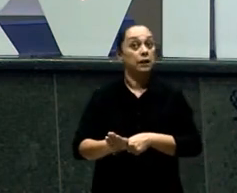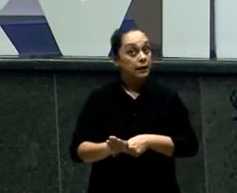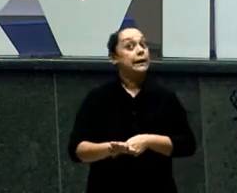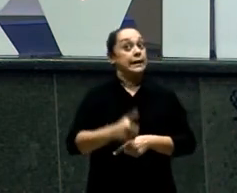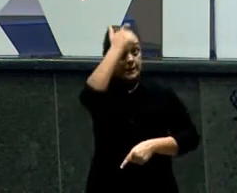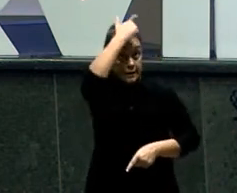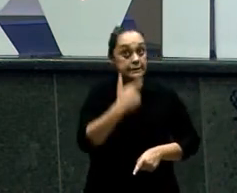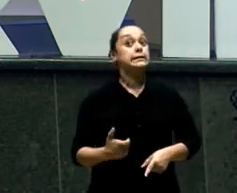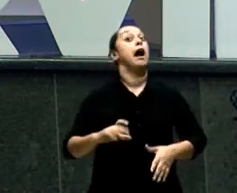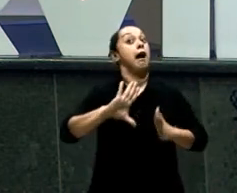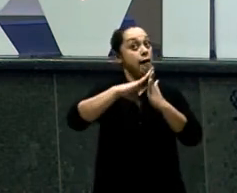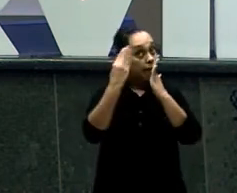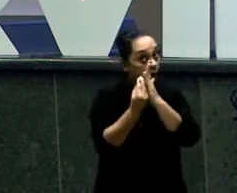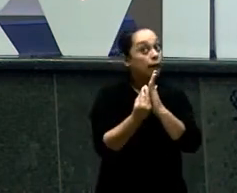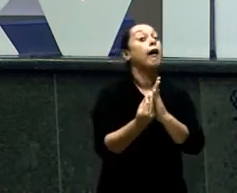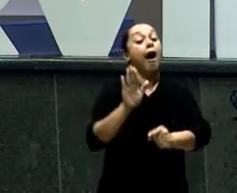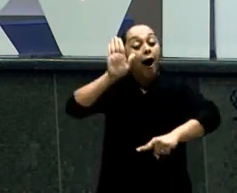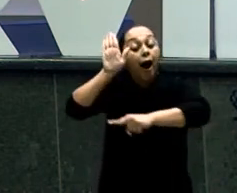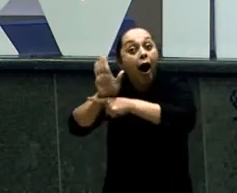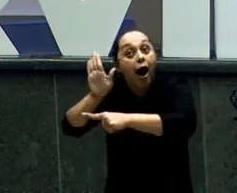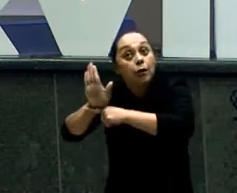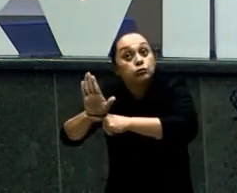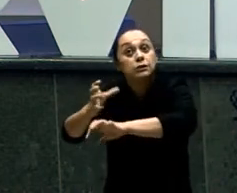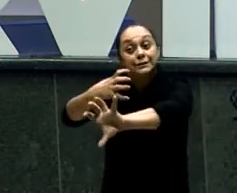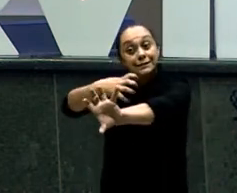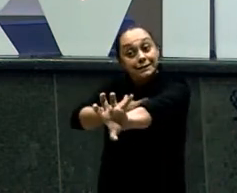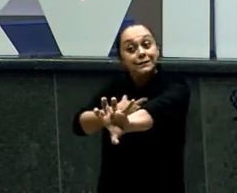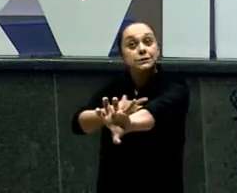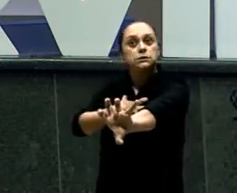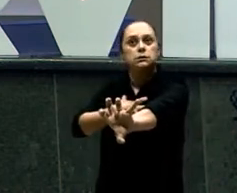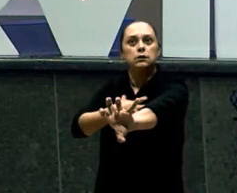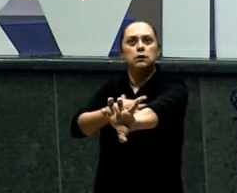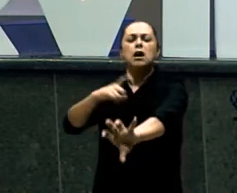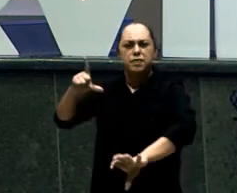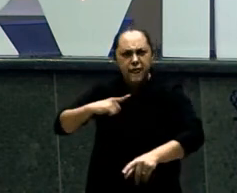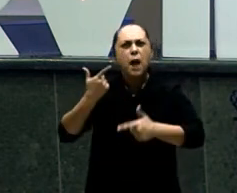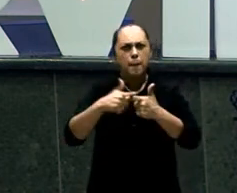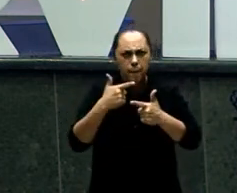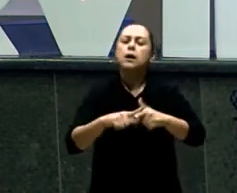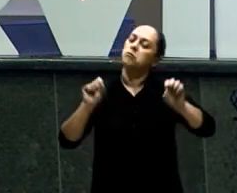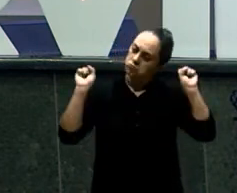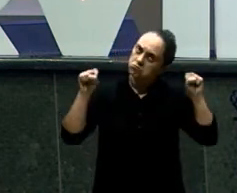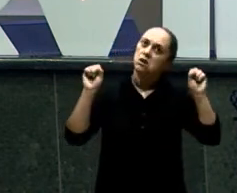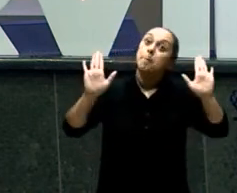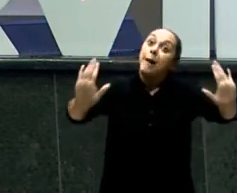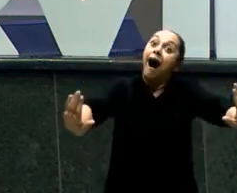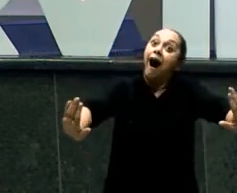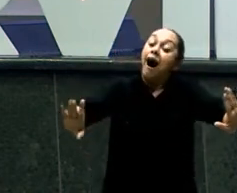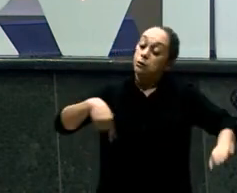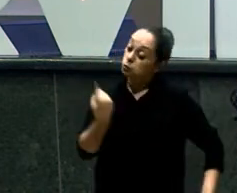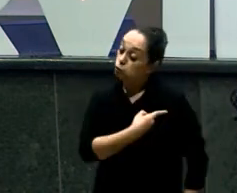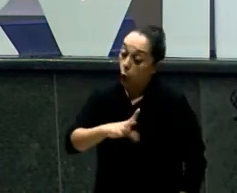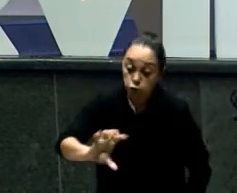igreja Podemos ter os nossos problemas Aqui dentro Mas ai Se o inimigo Se levantar Contra alguém de nós